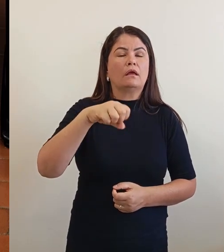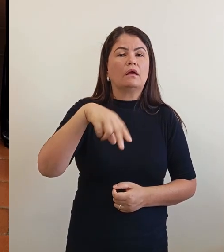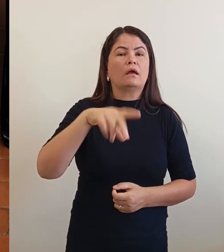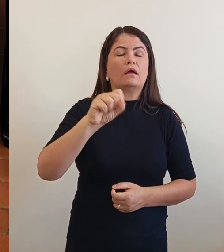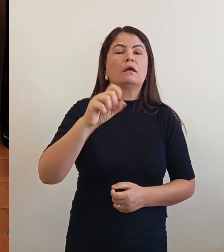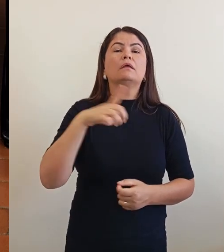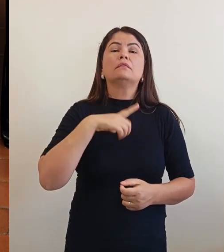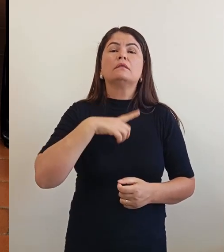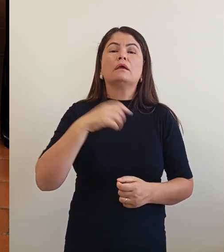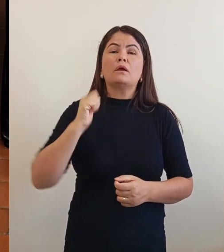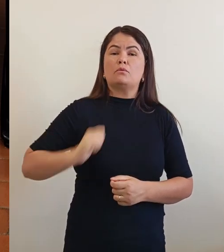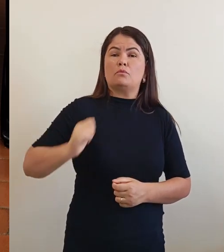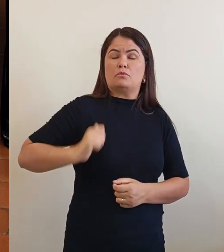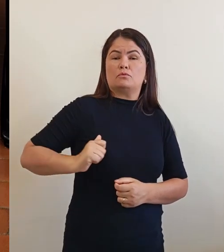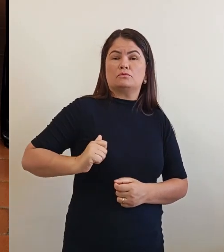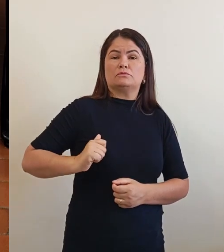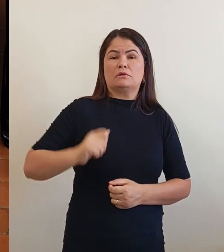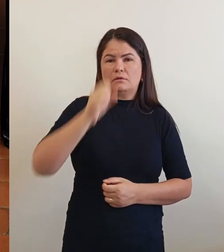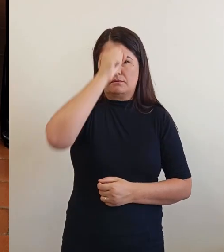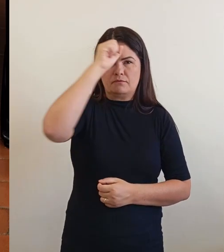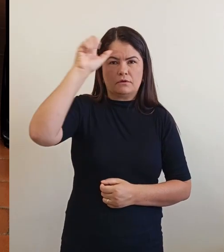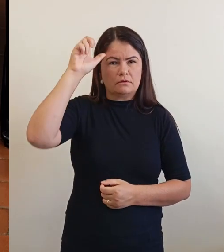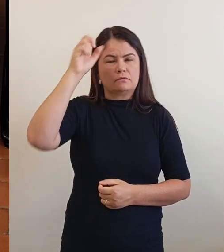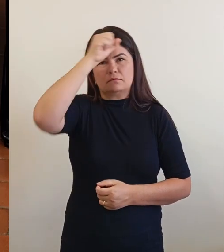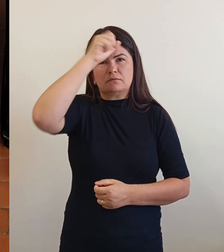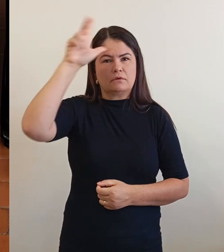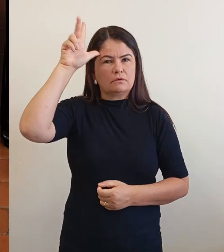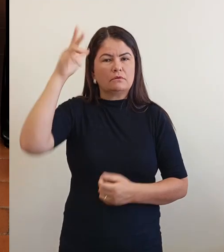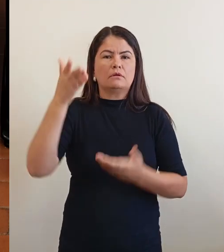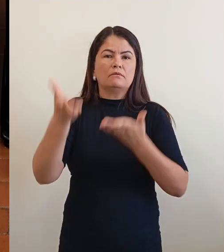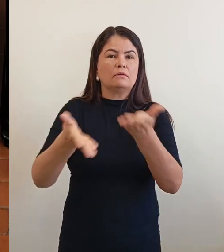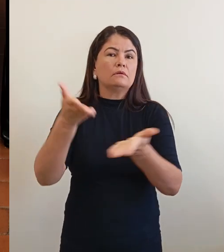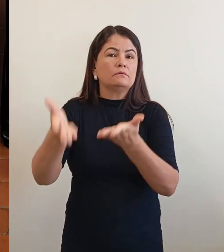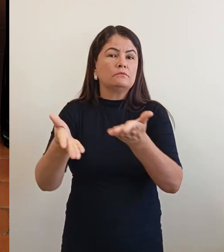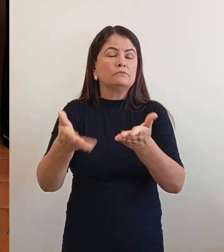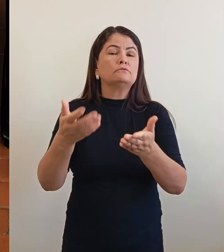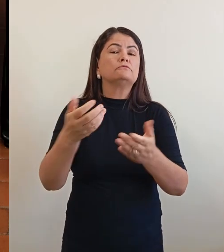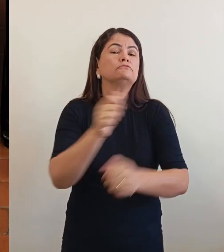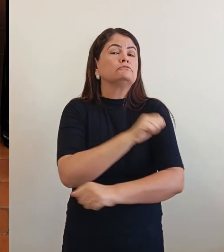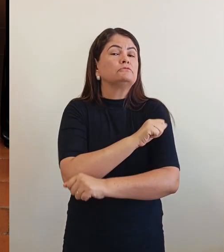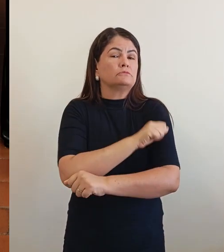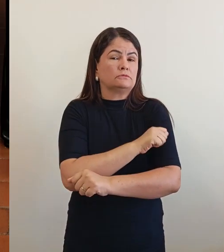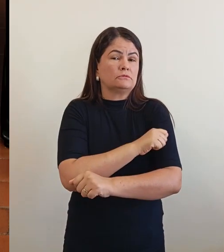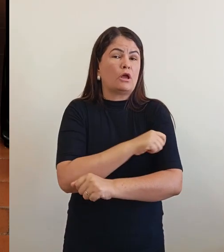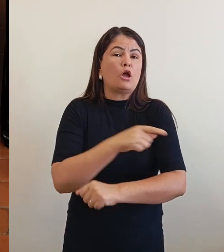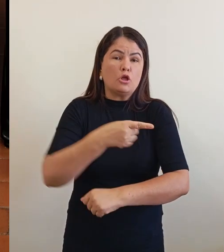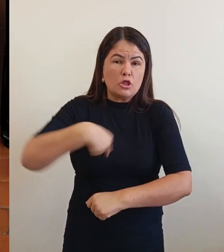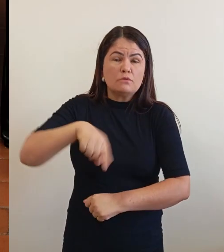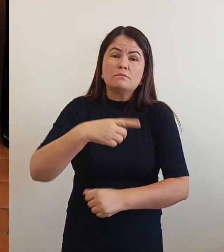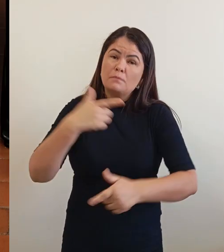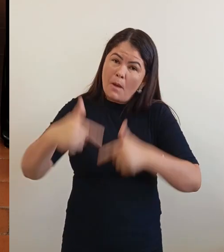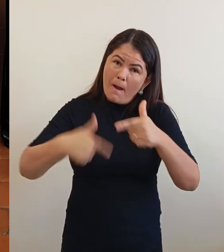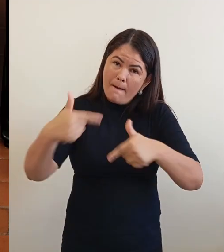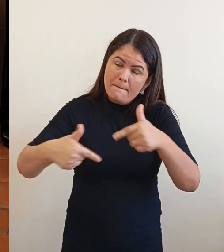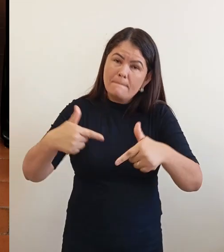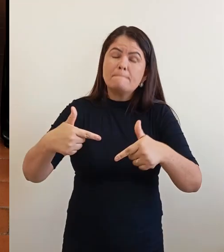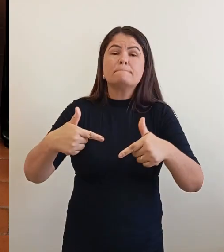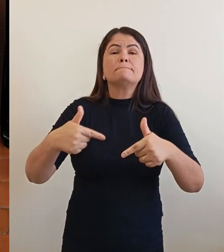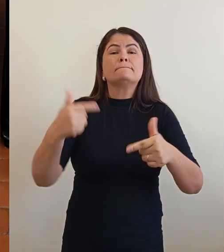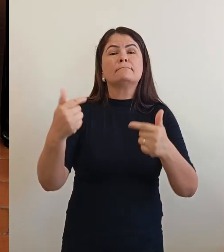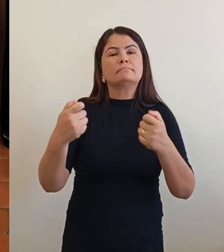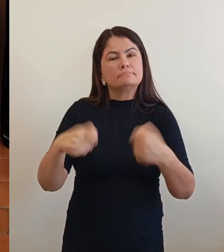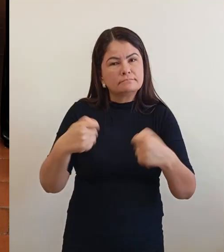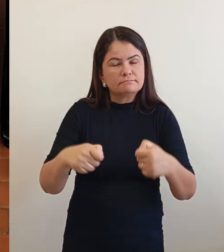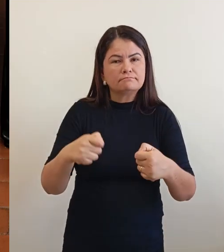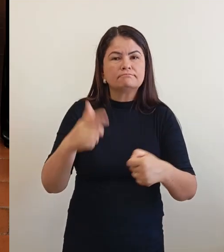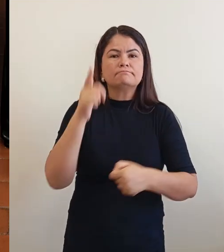para os estudantes. Você entendeu? E nós vamos estar trabalhando. Nós precisamos do quê? Ganhar as eleições